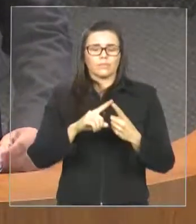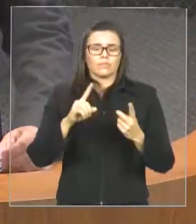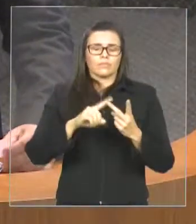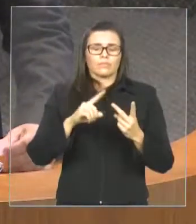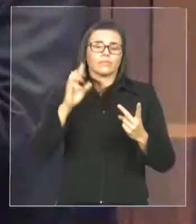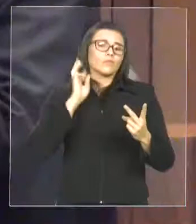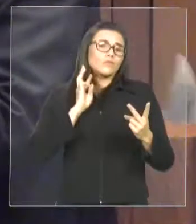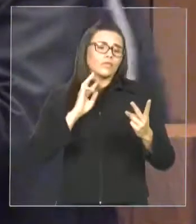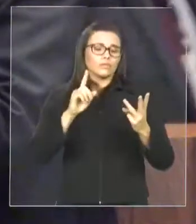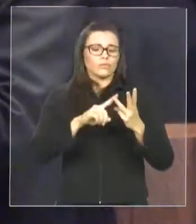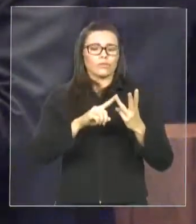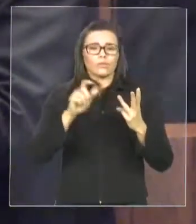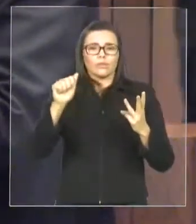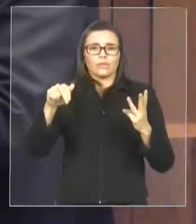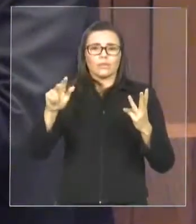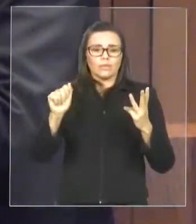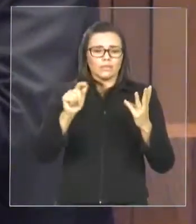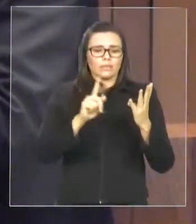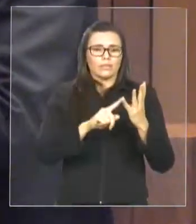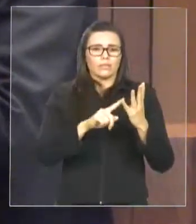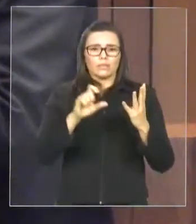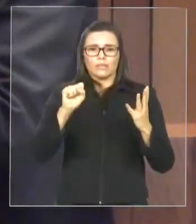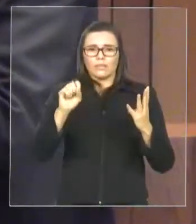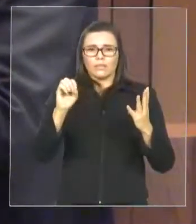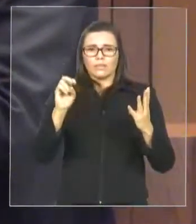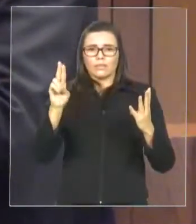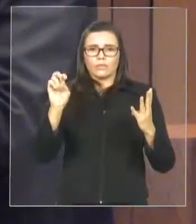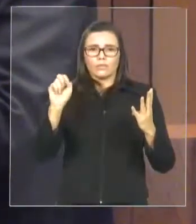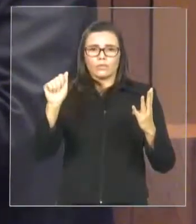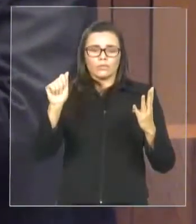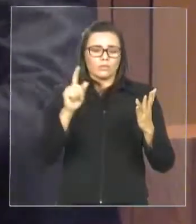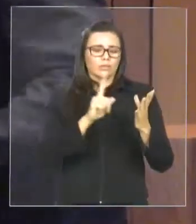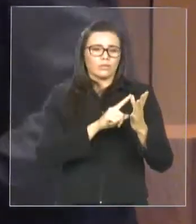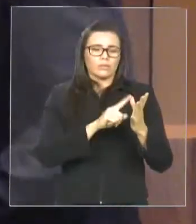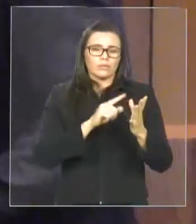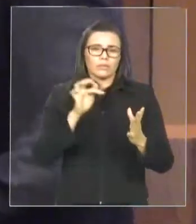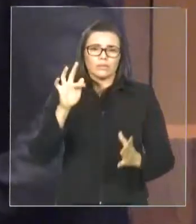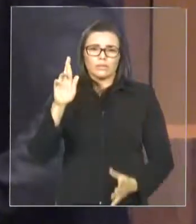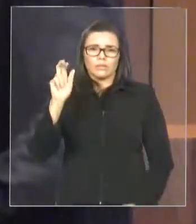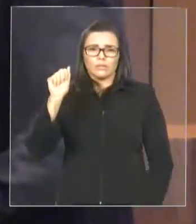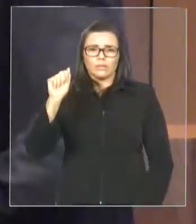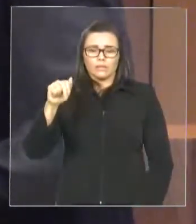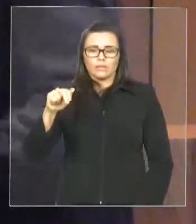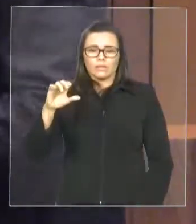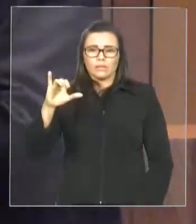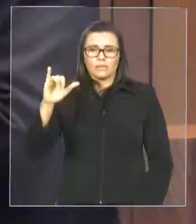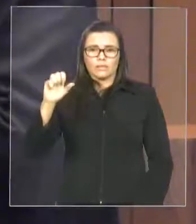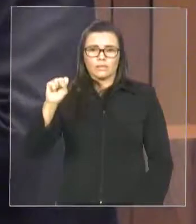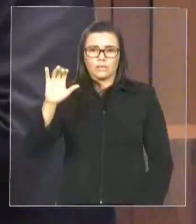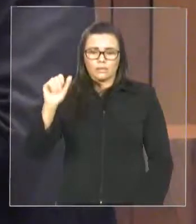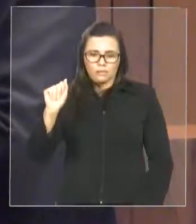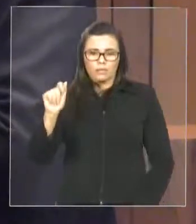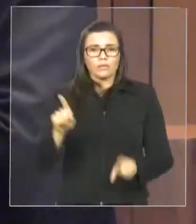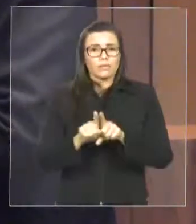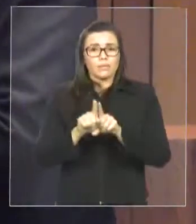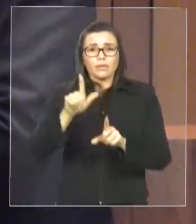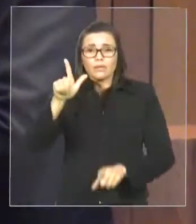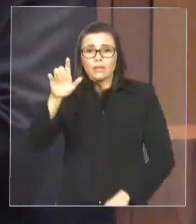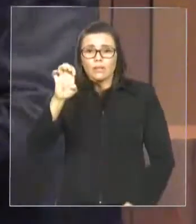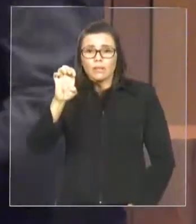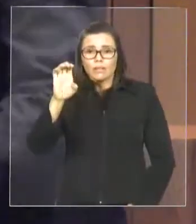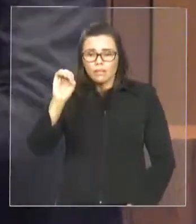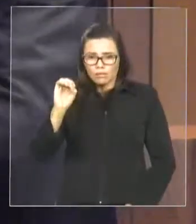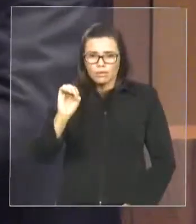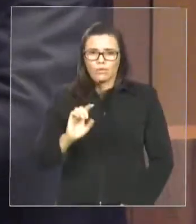Paz, Sousa Neto, Francisca Primos e Léo Cunha, com a finalidade de constituir a frente parlamentar